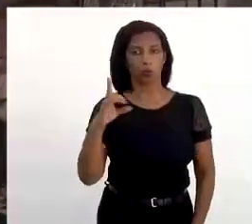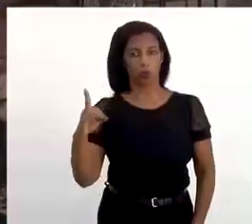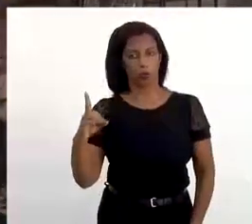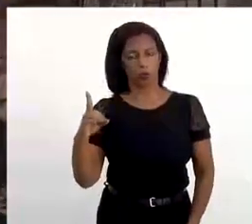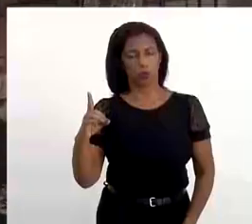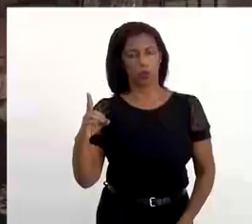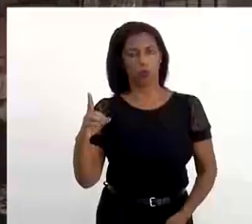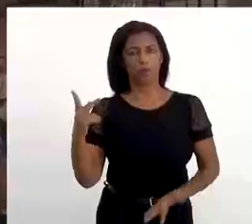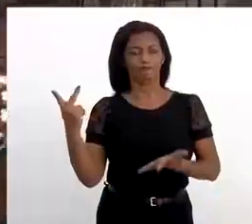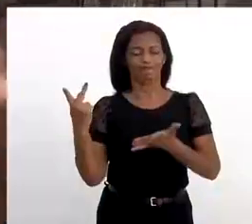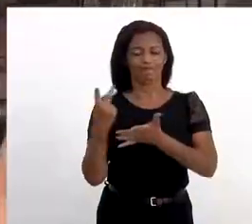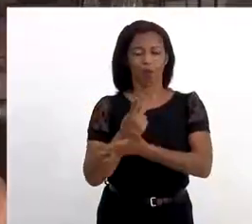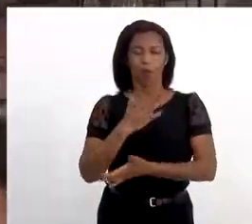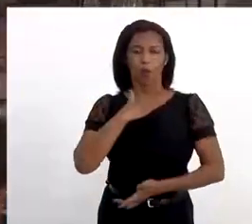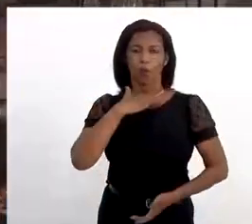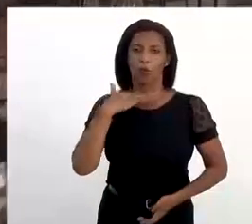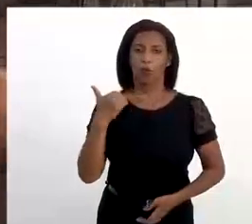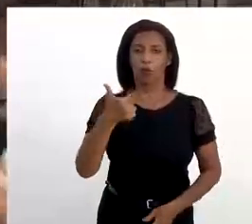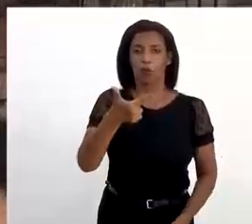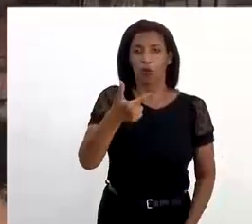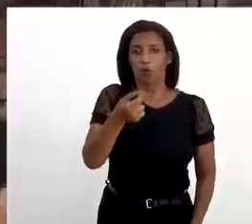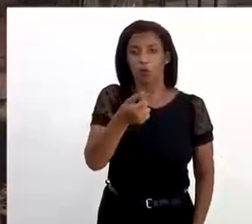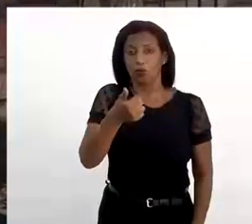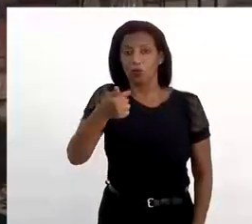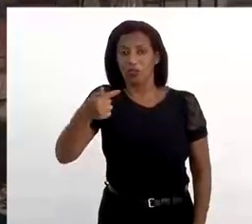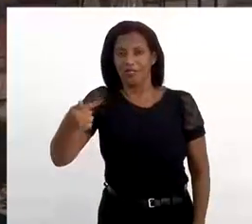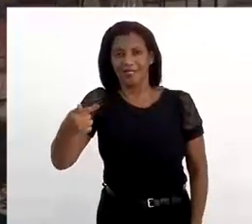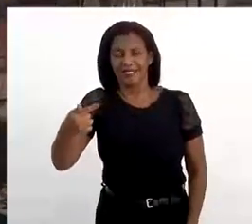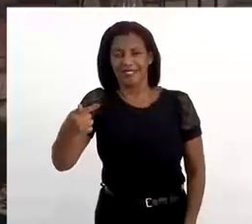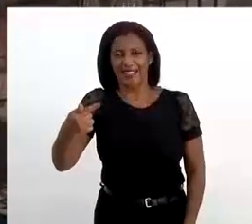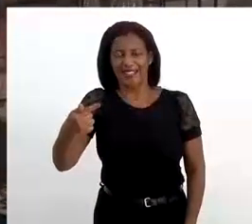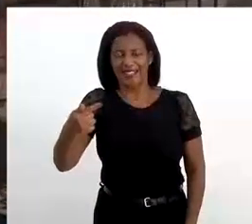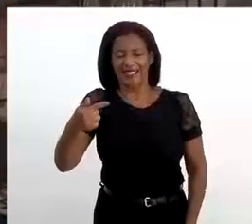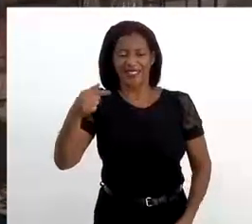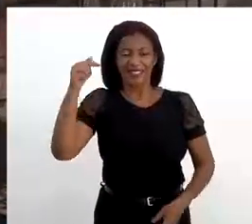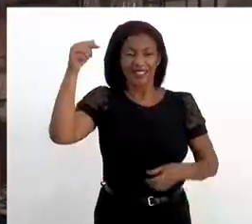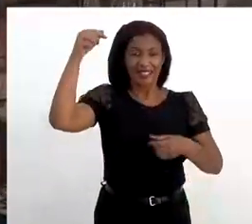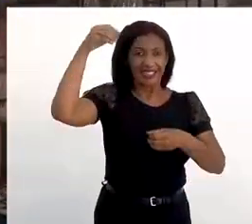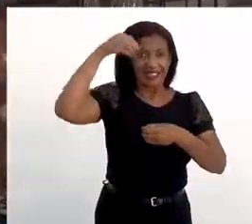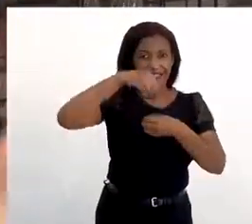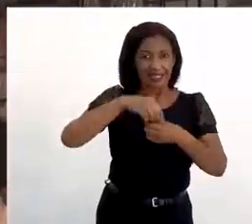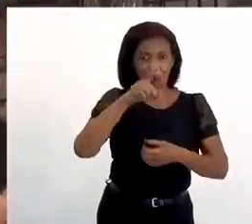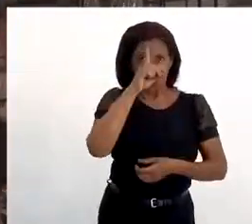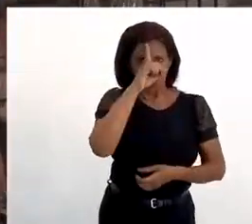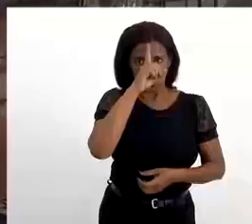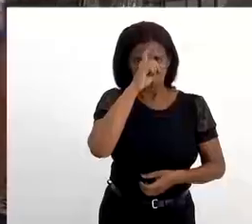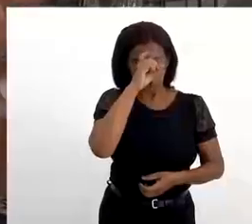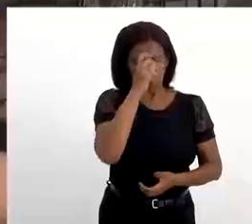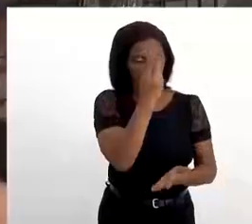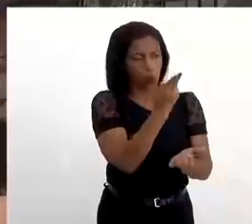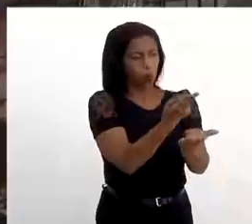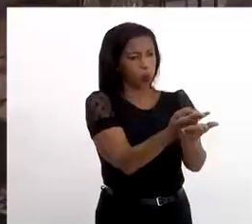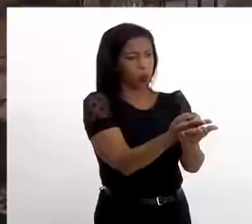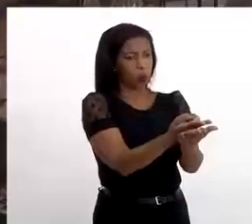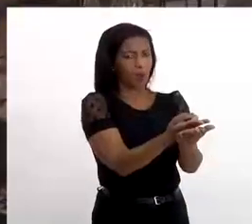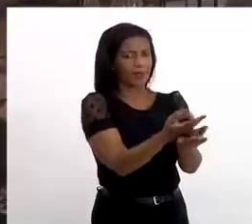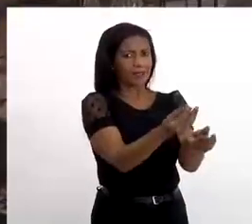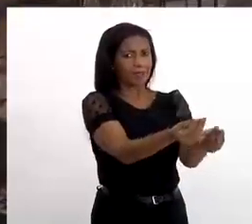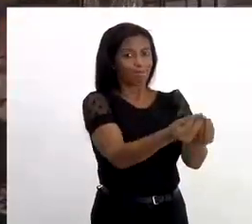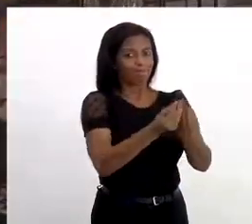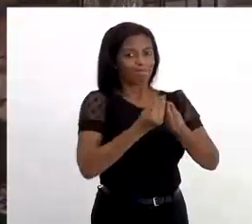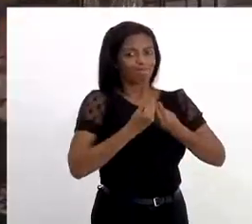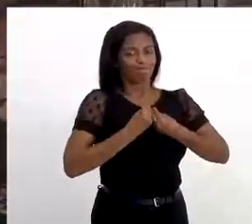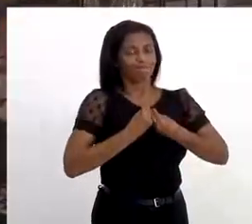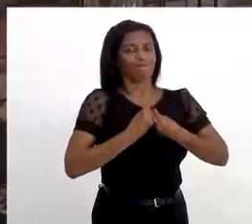2017, e me entrega dentro do hospital, em contato internado, a coordenação nacional da rede. Então,